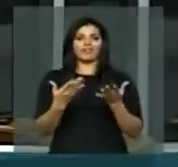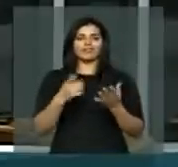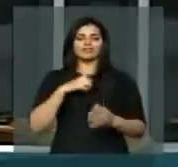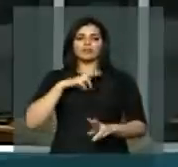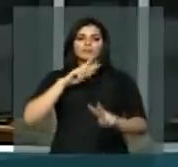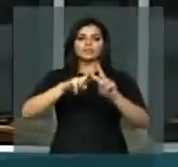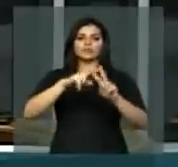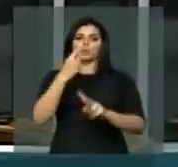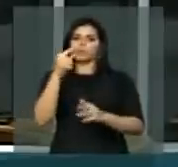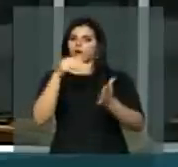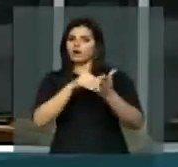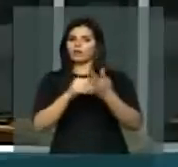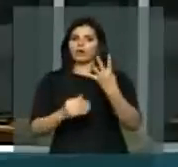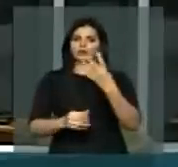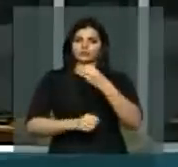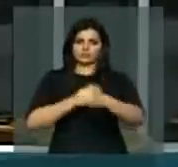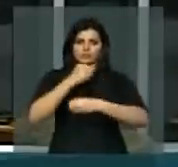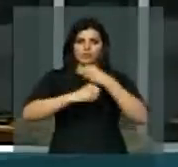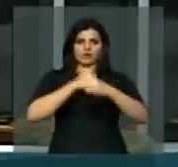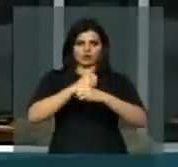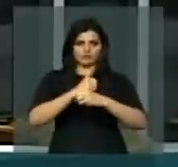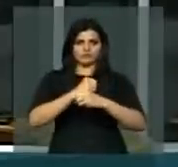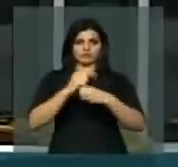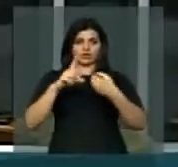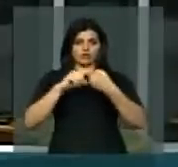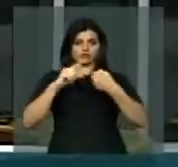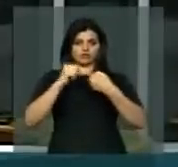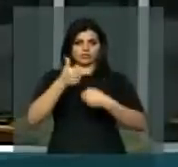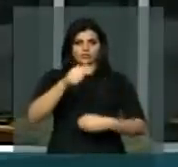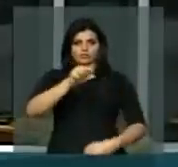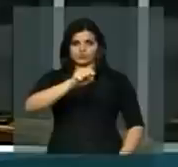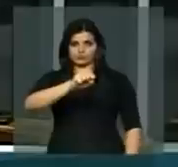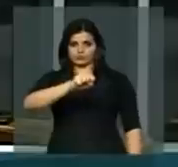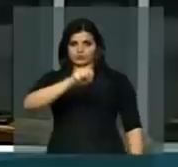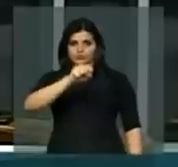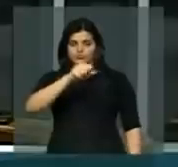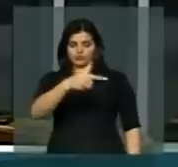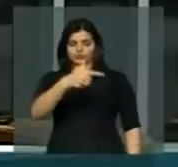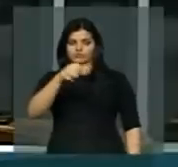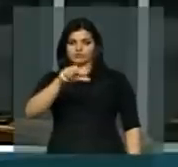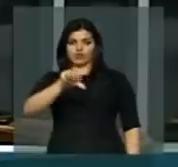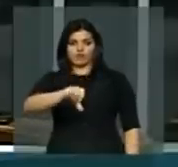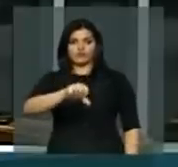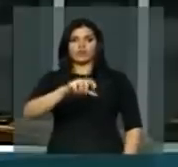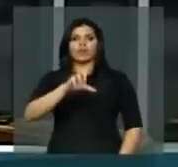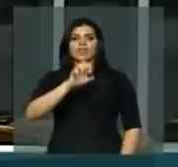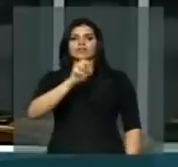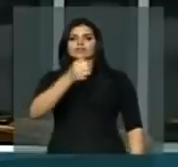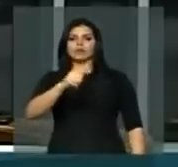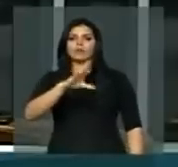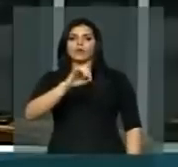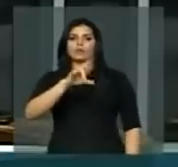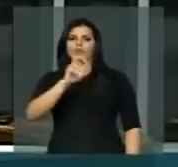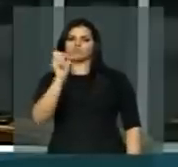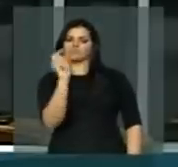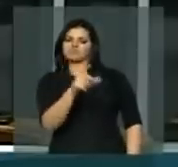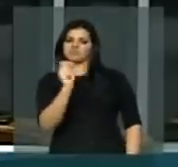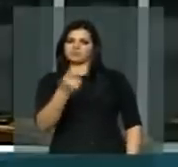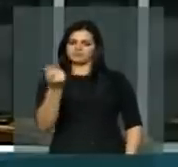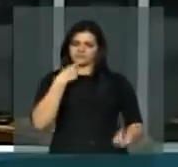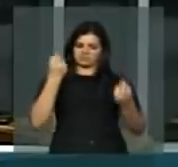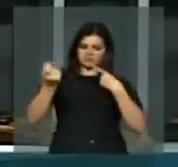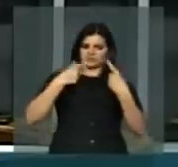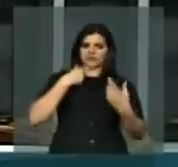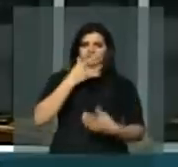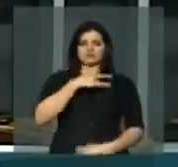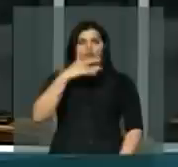prisão de um a quatro anos. artigo 129, lesão corporal, ofender a integridade corporal ou